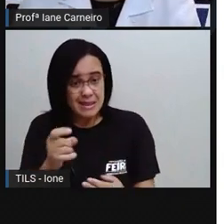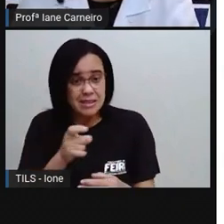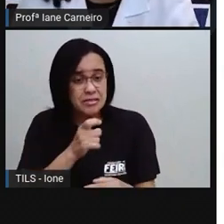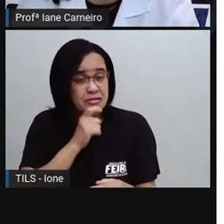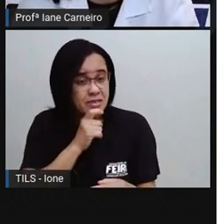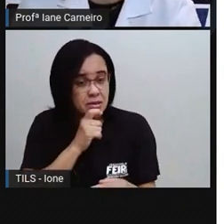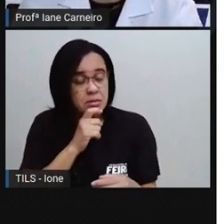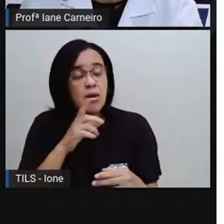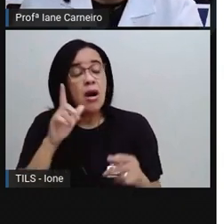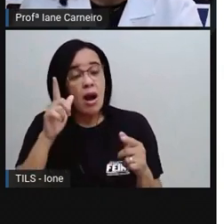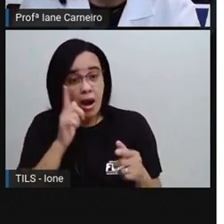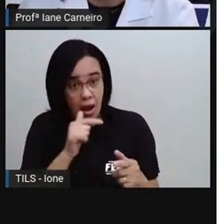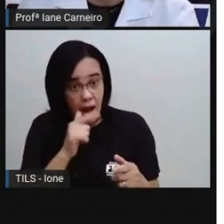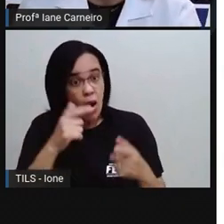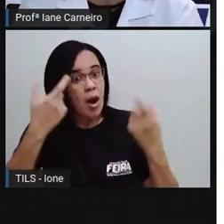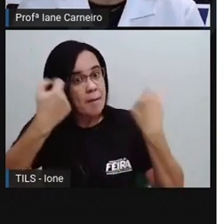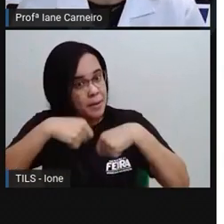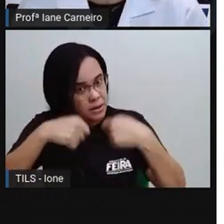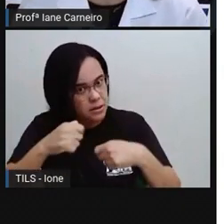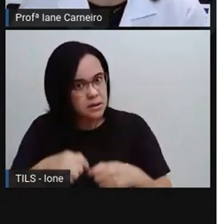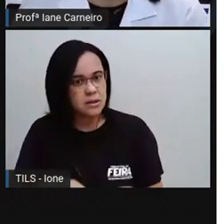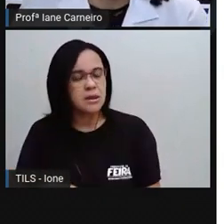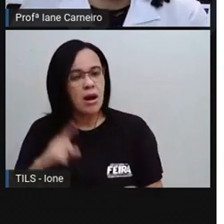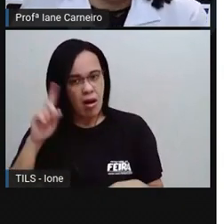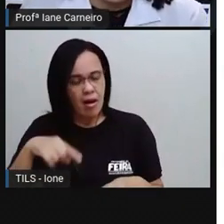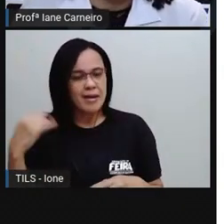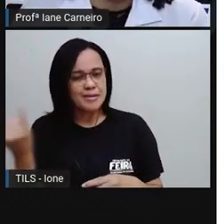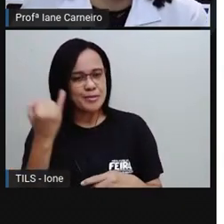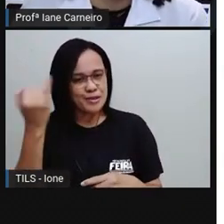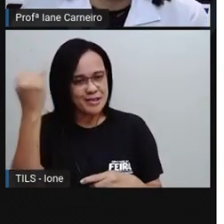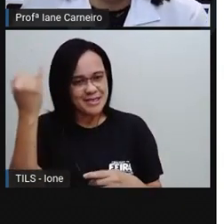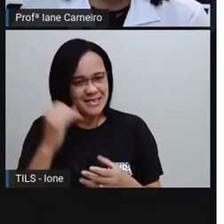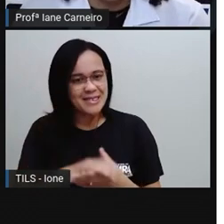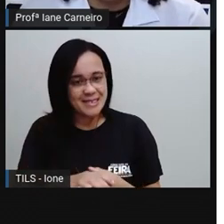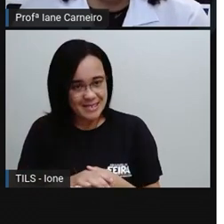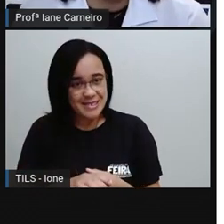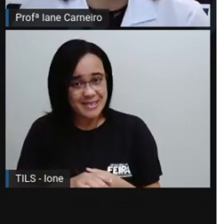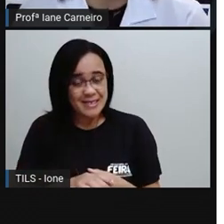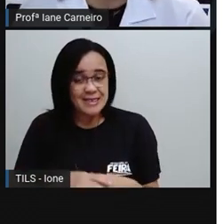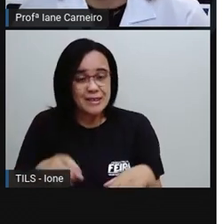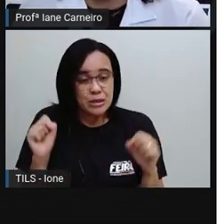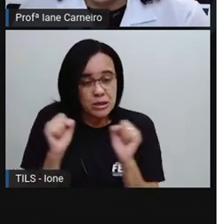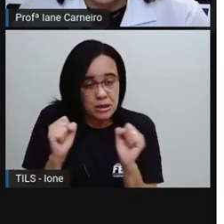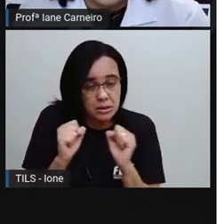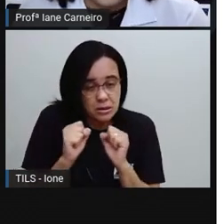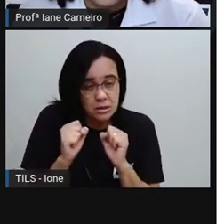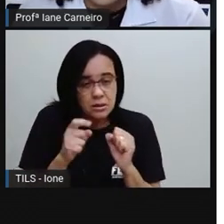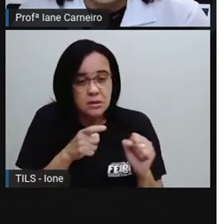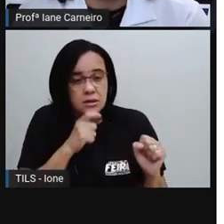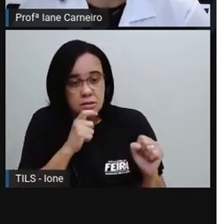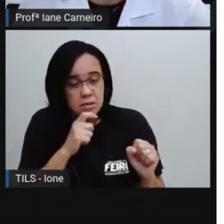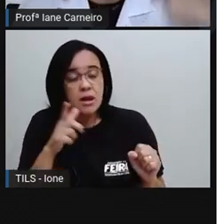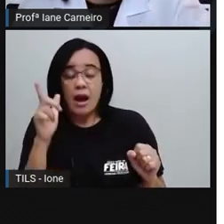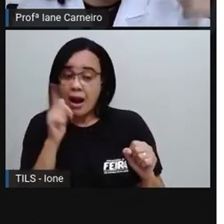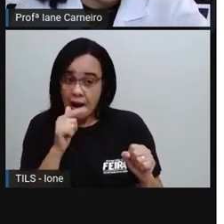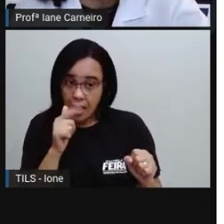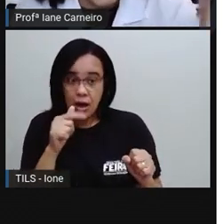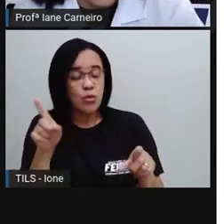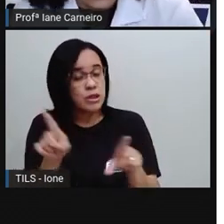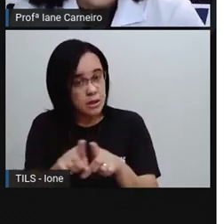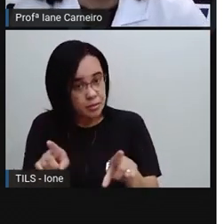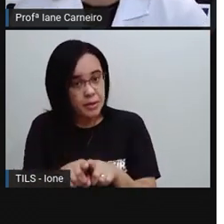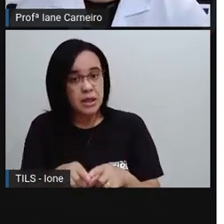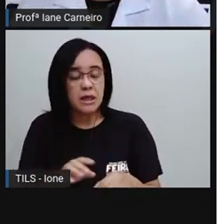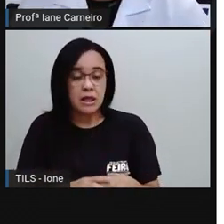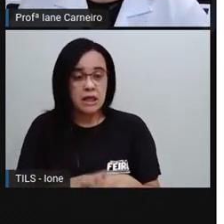Porque senão o nosso corpo vai adoecer, certo? Então, tem que beber água no verão, ó, mesmo com calorão. Aí tem que beber mais